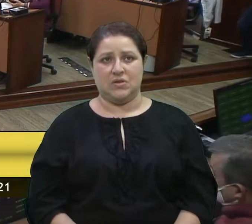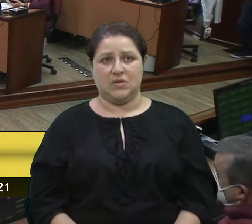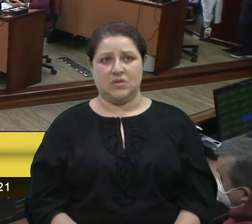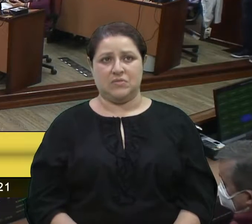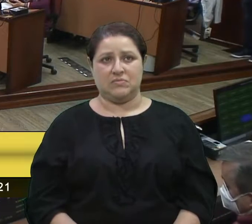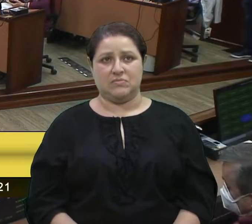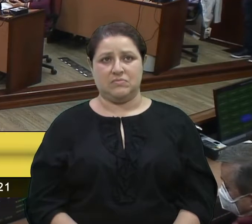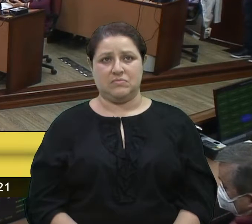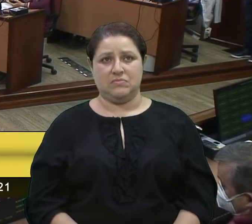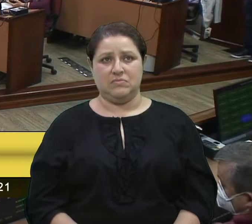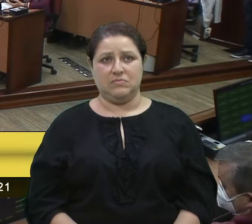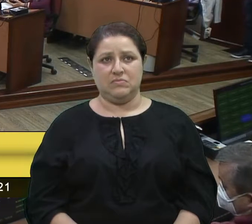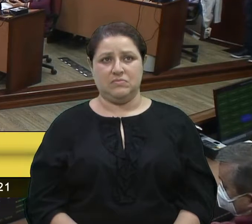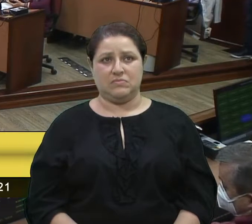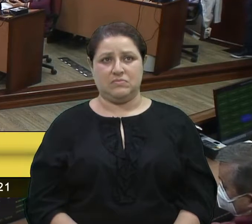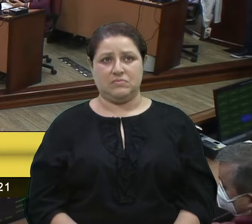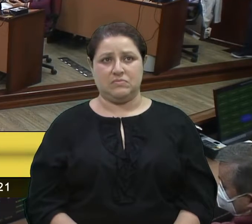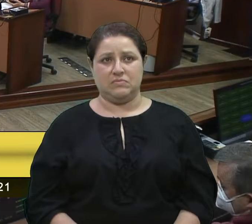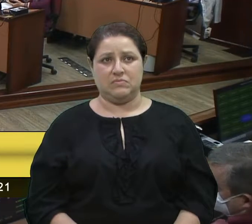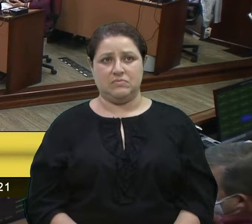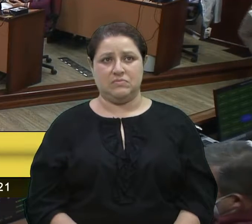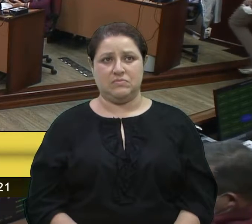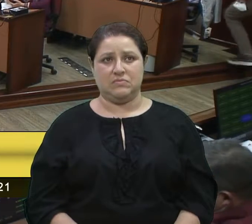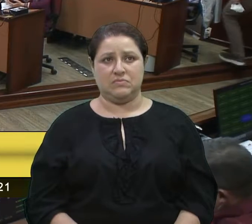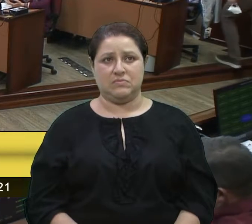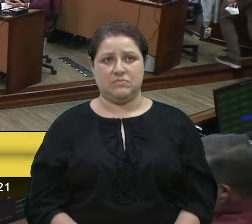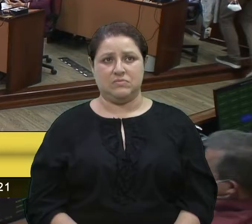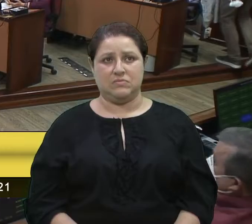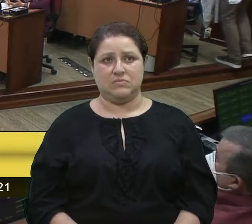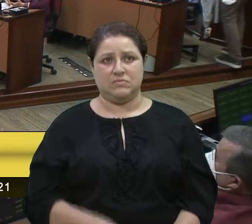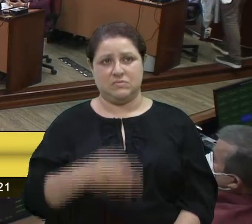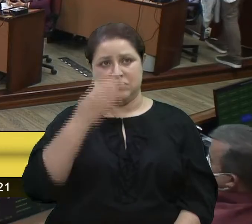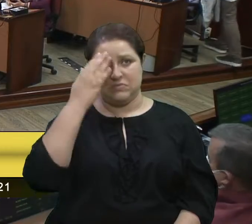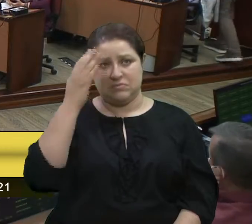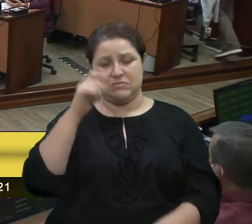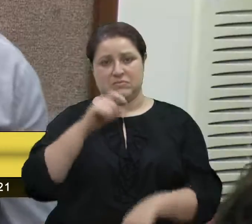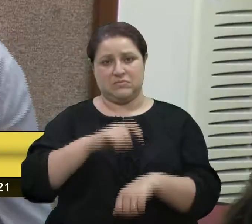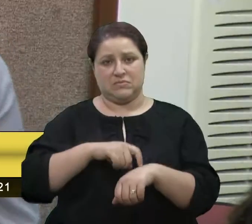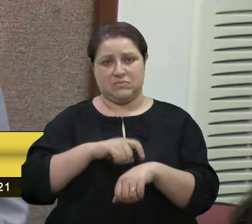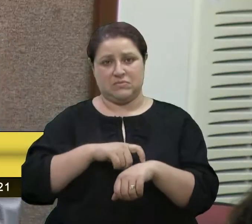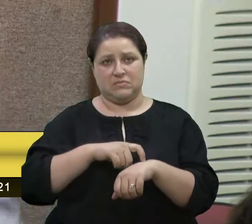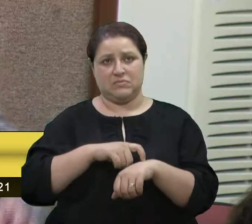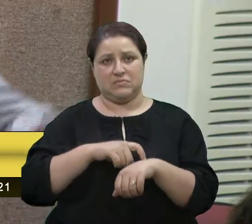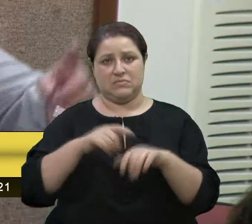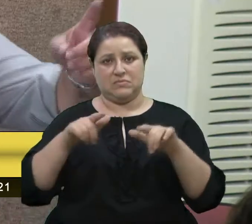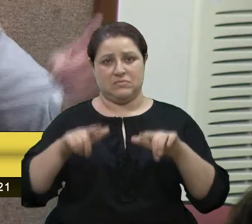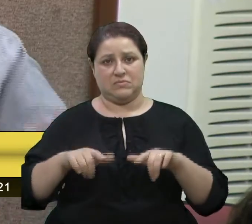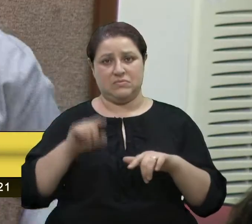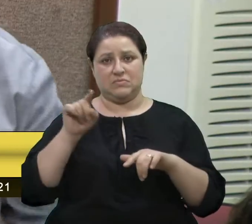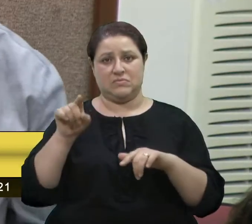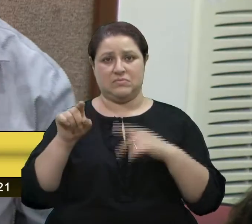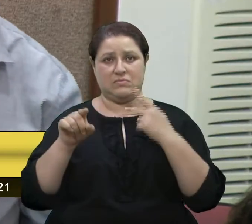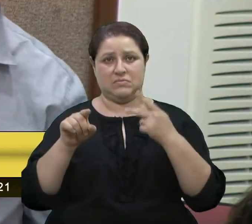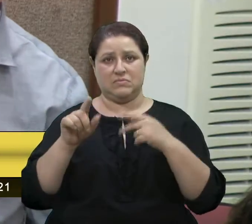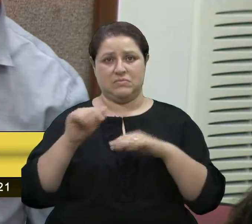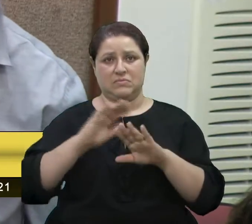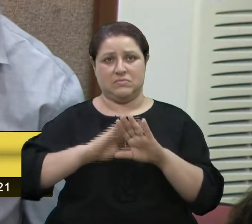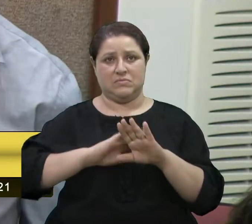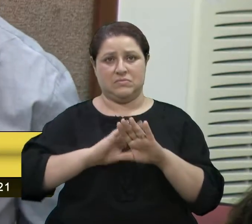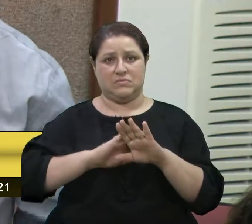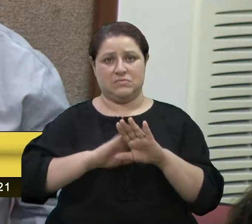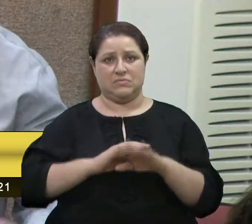Vereador Xuxa, agradeço pelo espaço. Isso aí chama ideologia. Se uma parte, vereador,